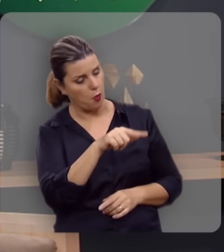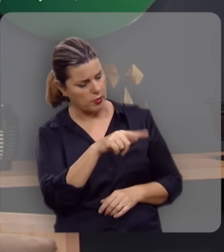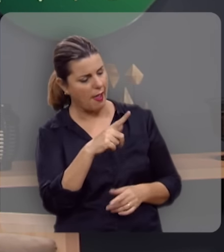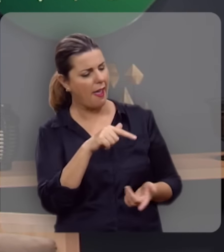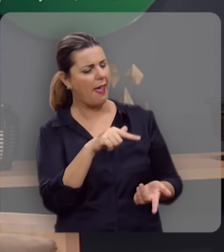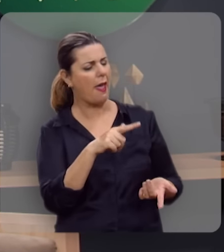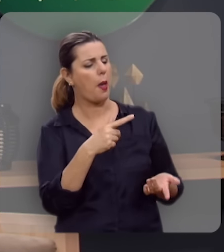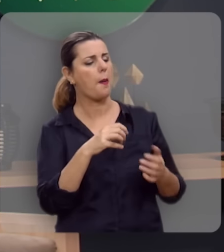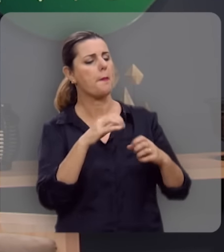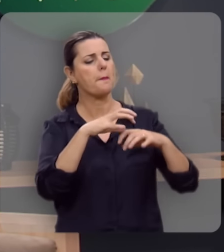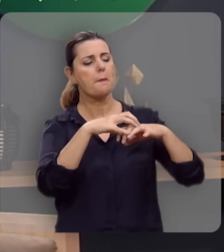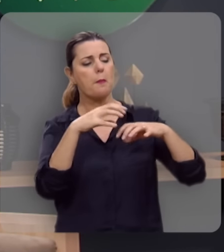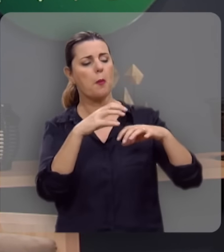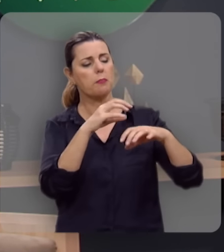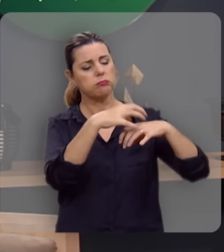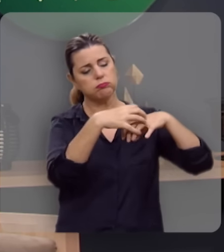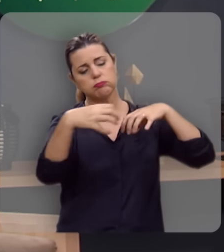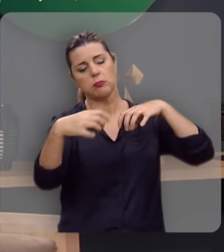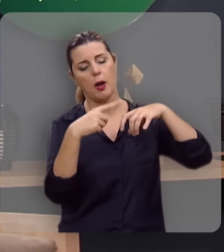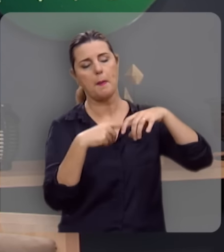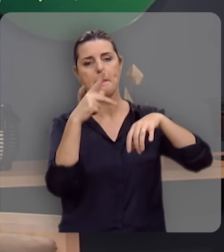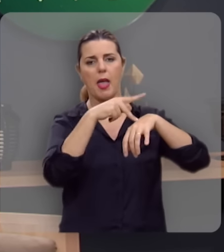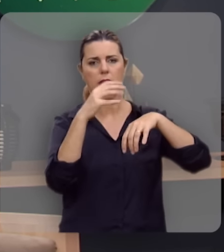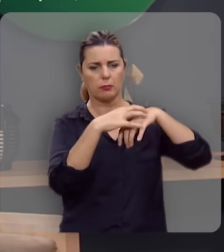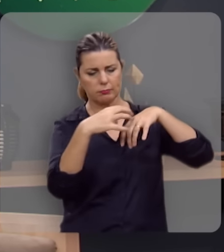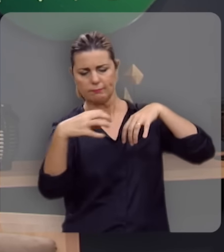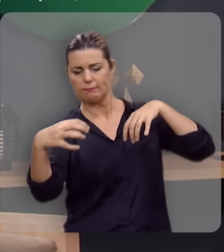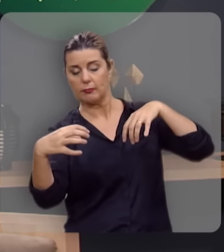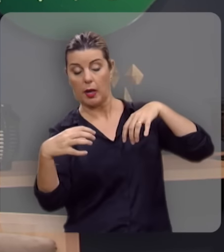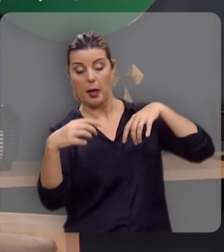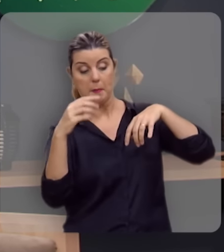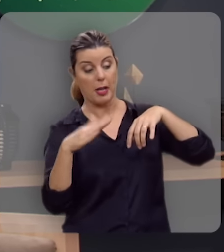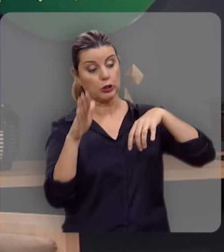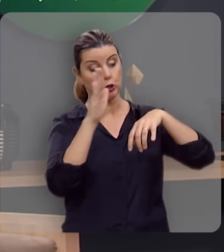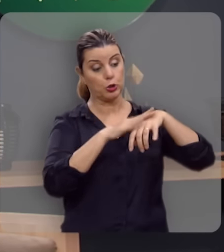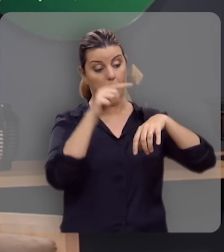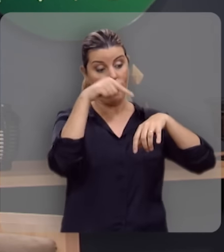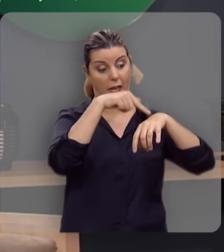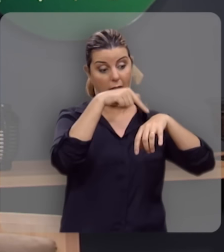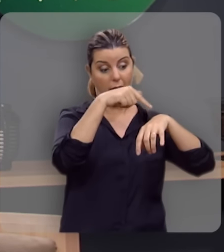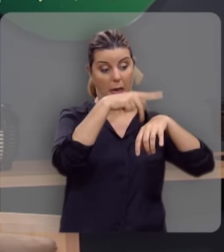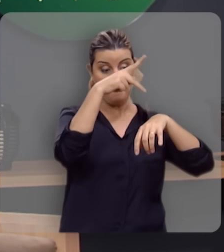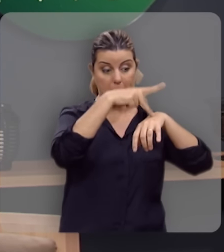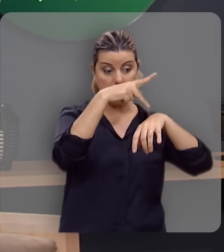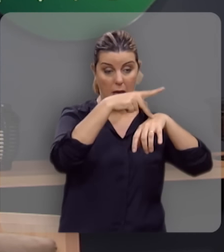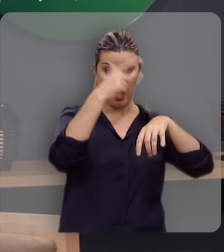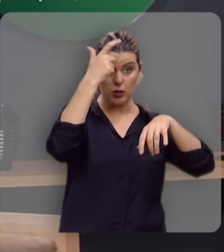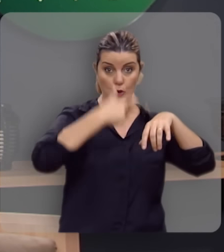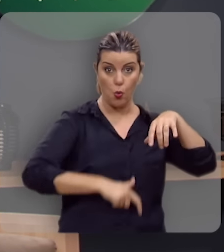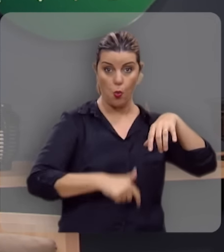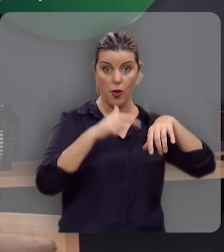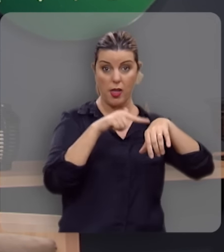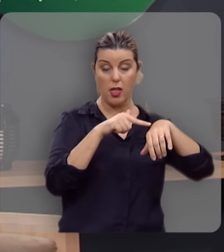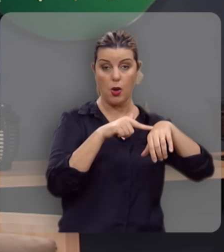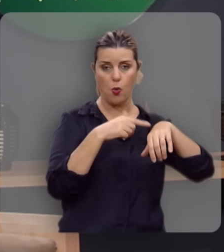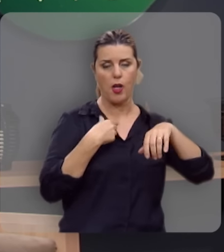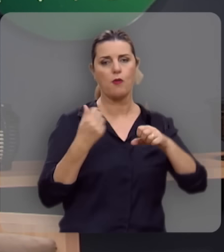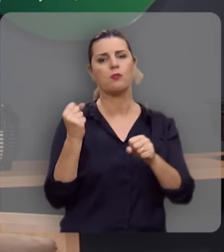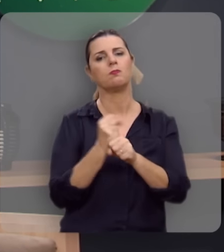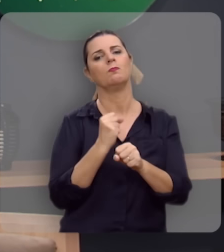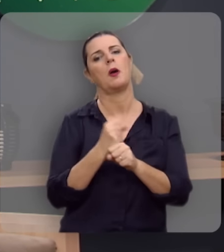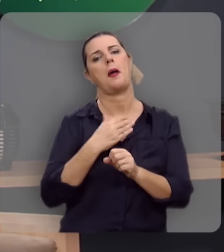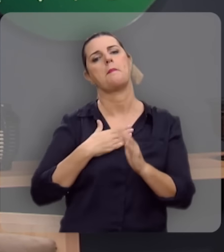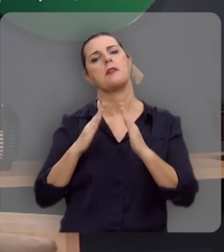eu digo para você que você é um fragmento de pedra, mas sobre esta rocha, sobre esta Petra que sou eu,